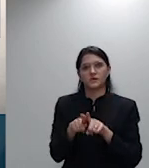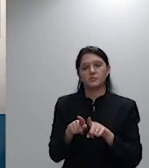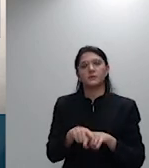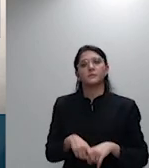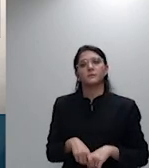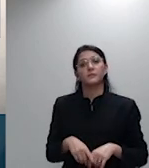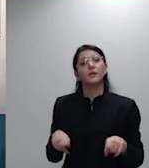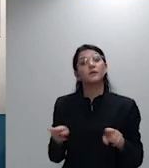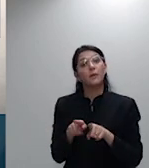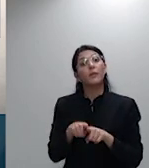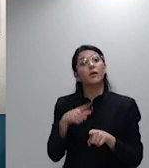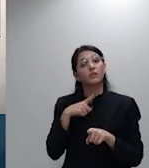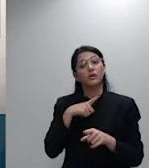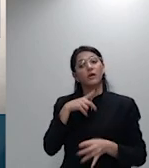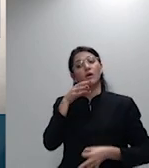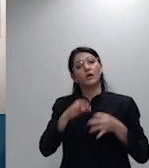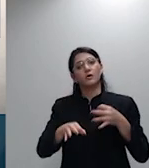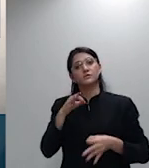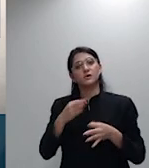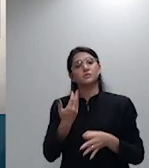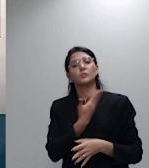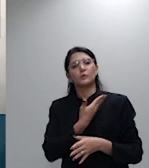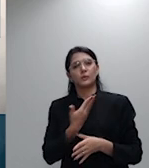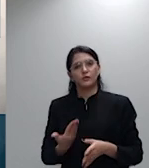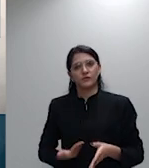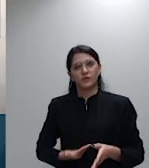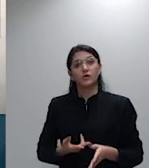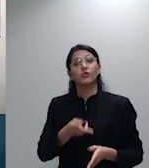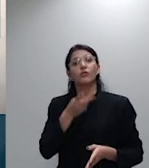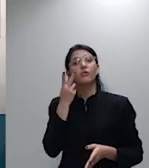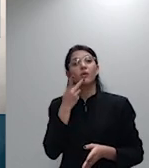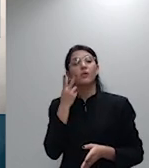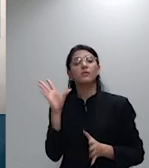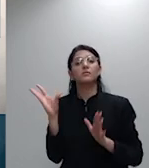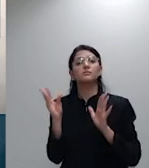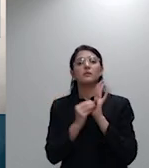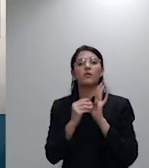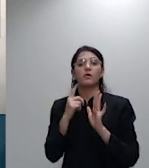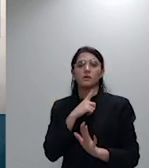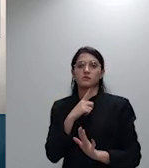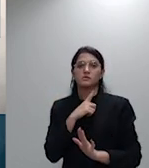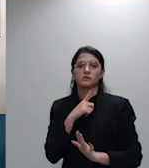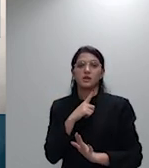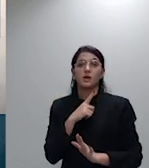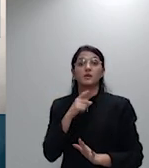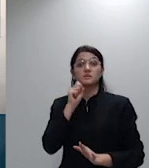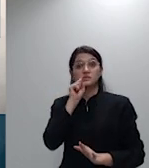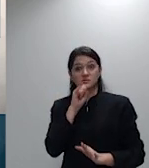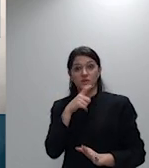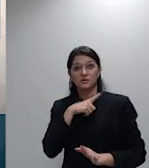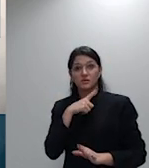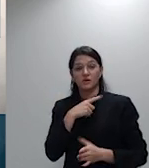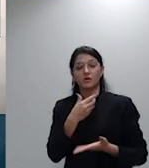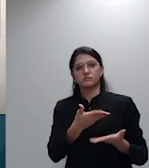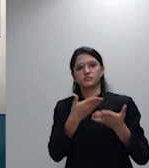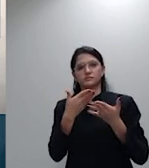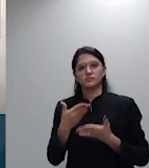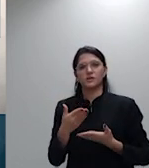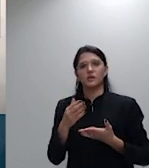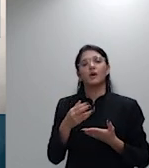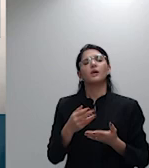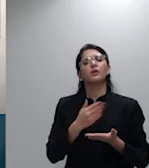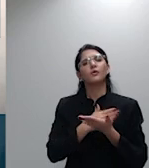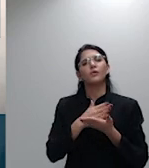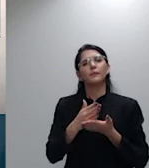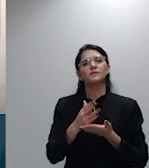que durante a consulta pública que deu origem a RN a NS 63-2003 já se alertava sobre